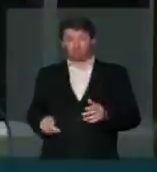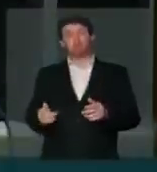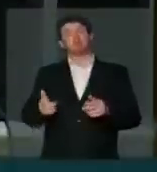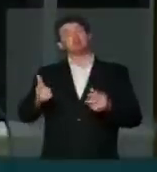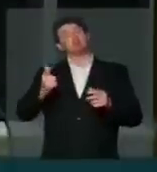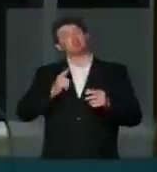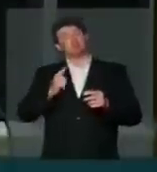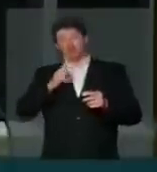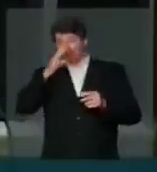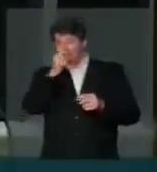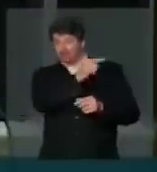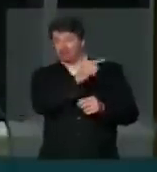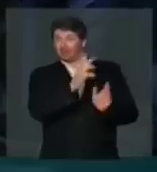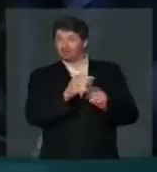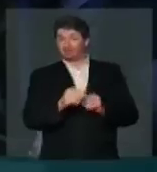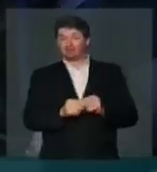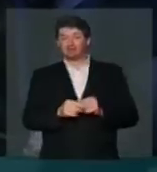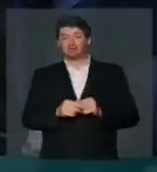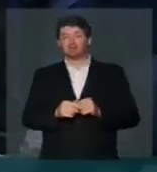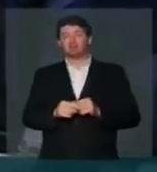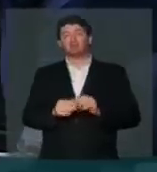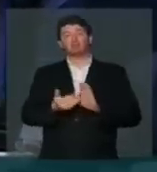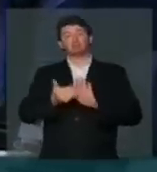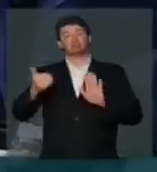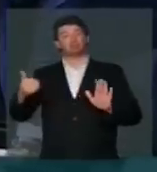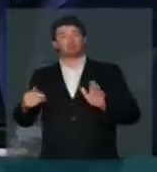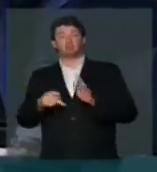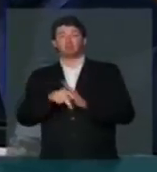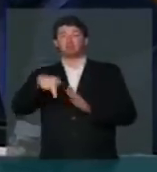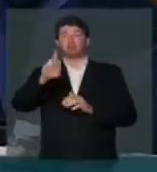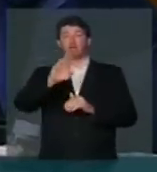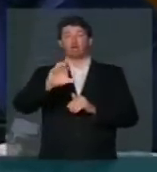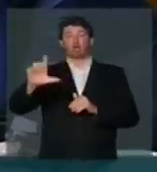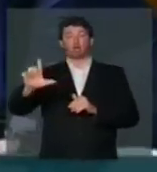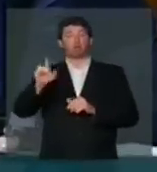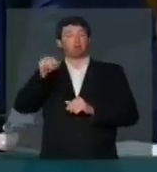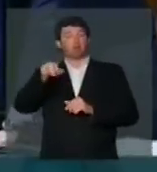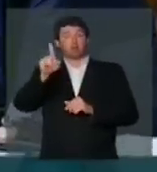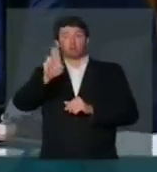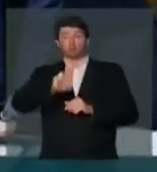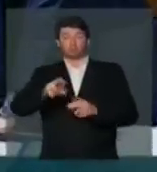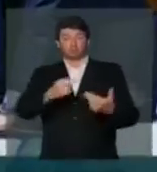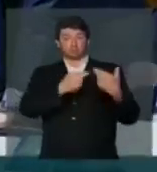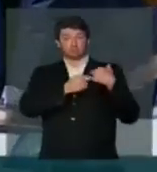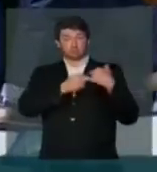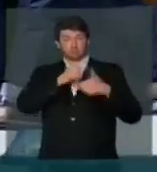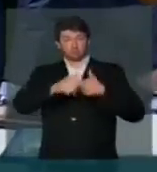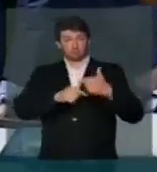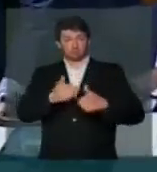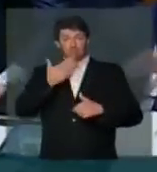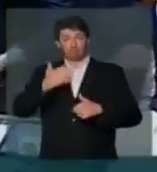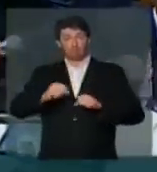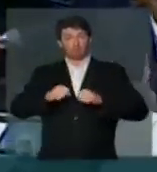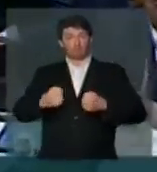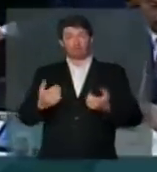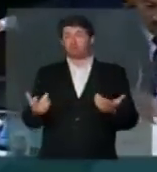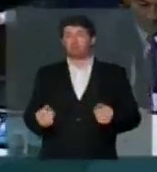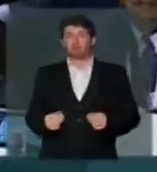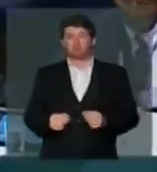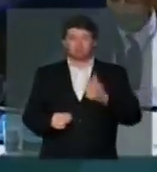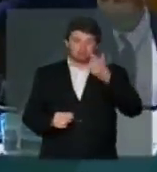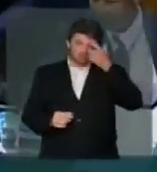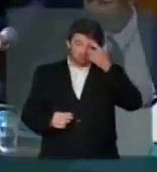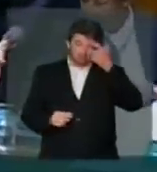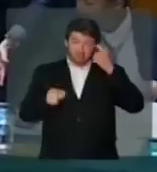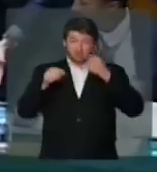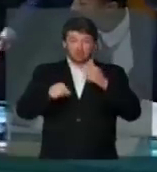devidamente perscrutados pela Crol. Isso é usar o cargo e a função na sua própria defesa. Isso